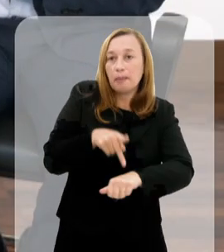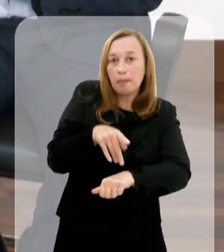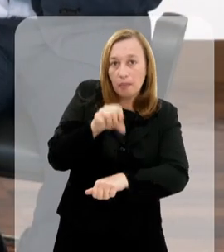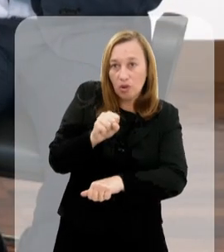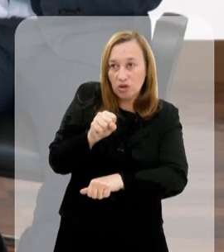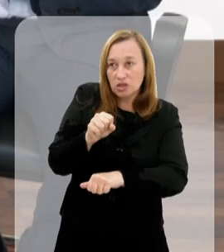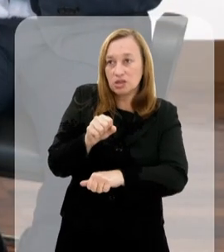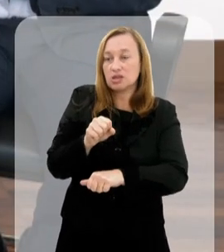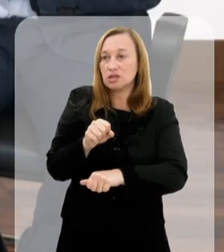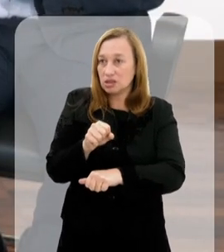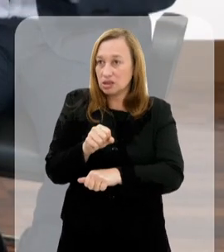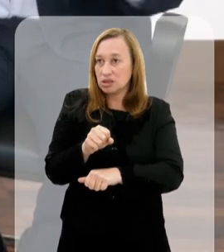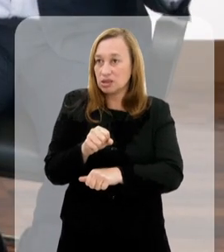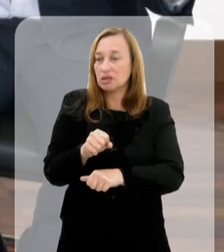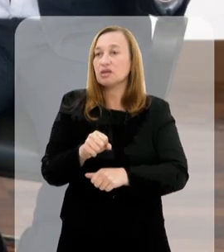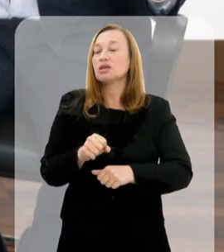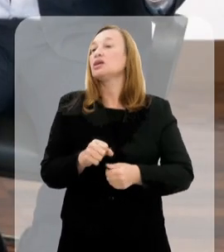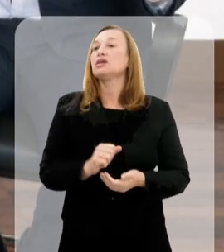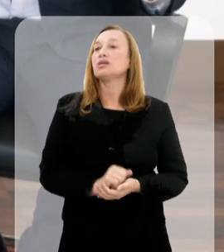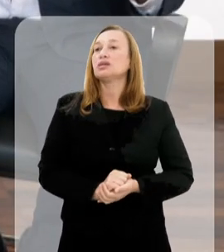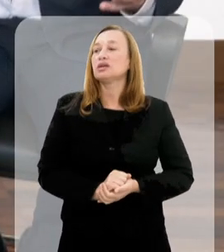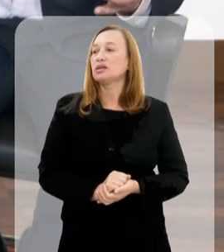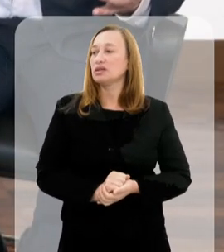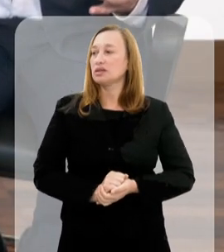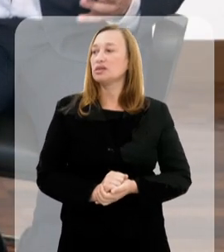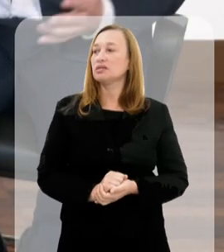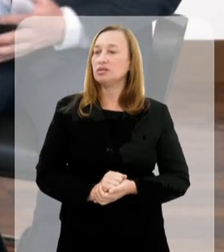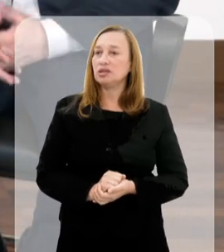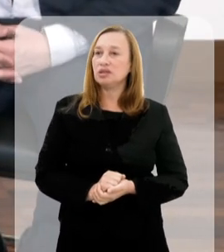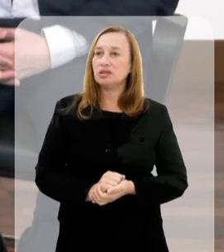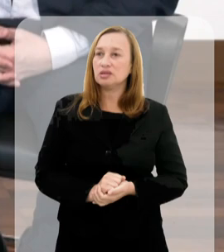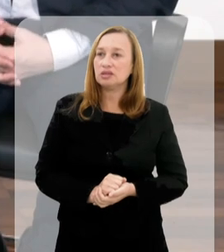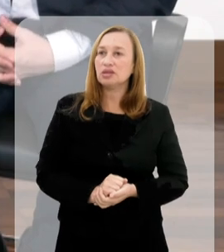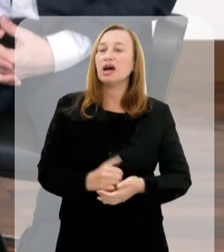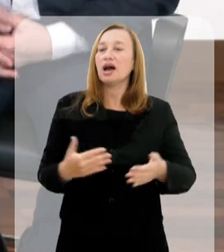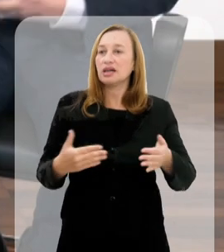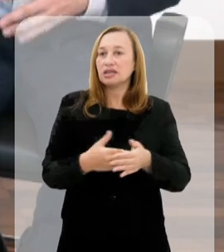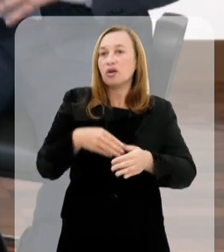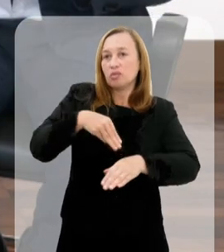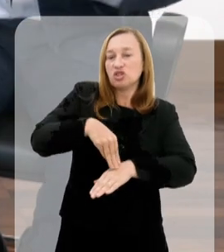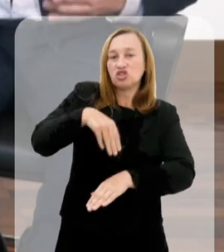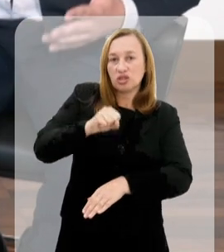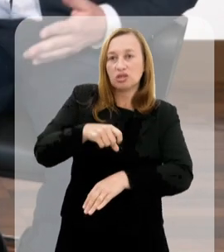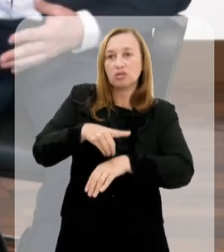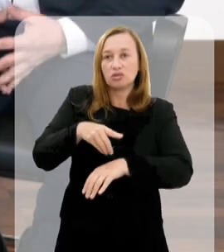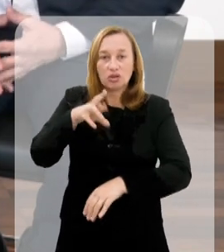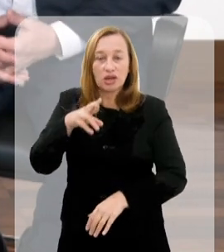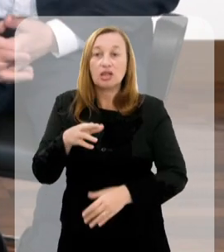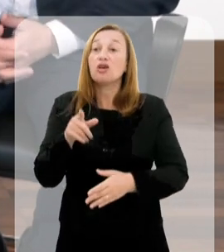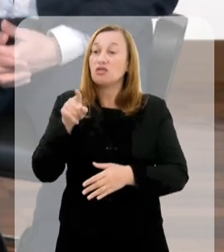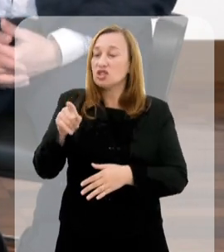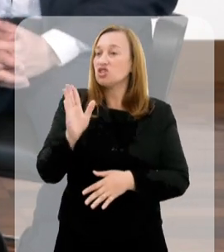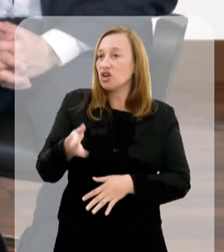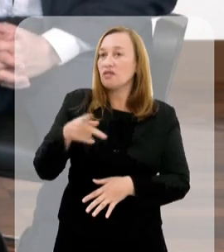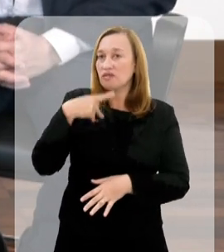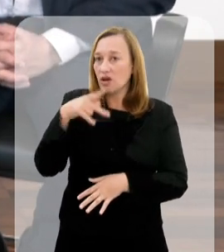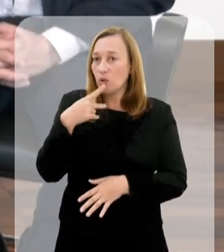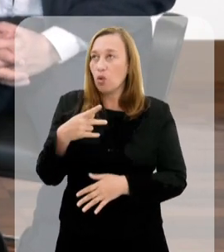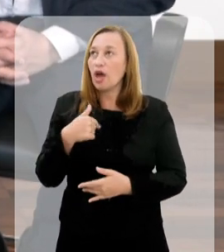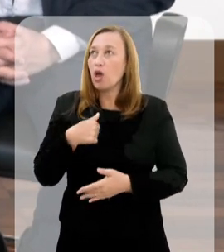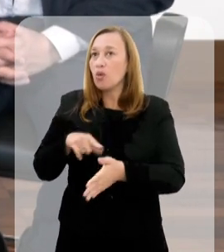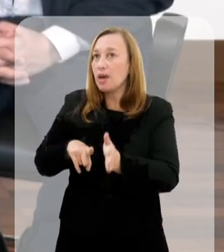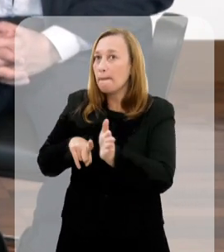até a pós-graduação, desde a qualificação profissional até o mestrado, doutorado. Então, já que você entrou nisso,